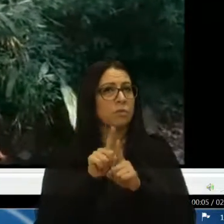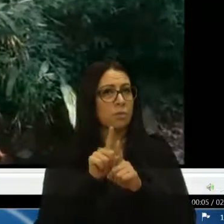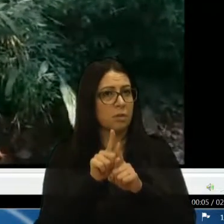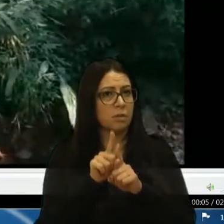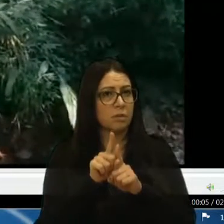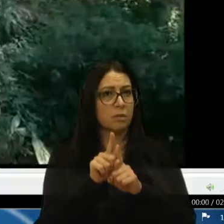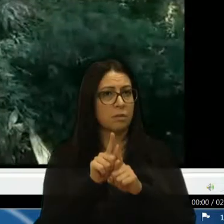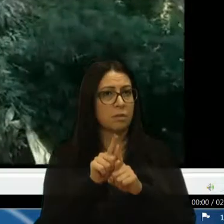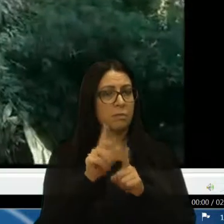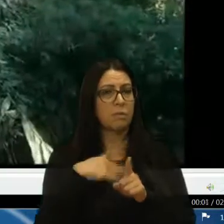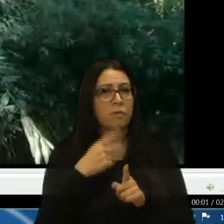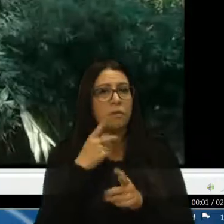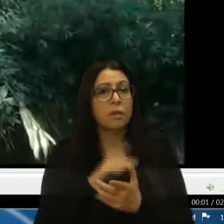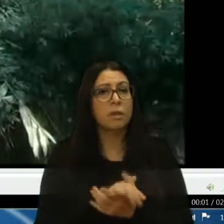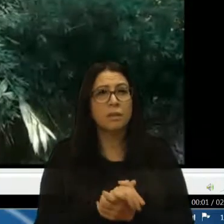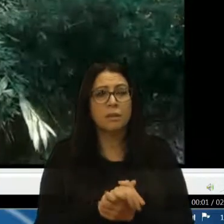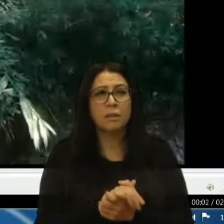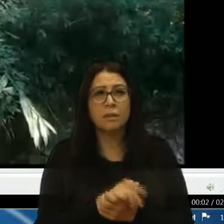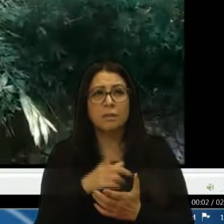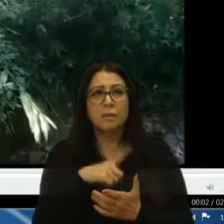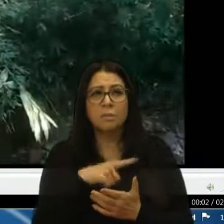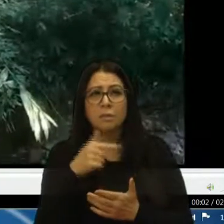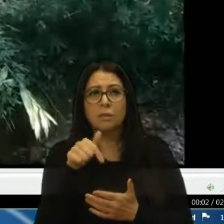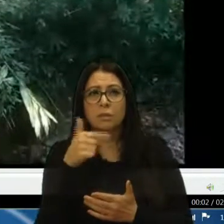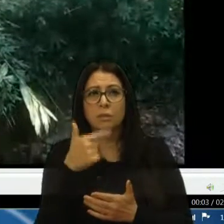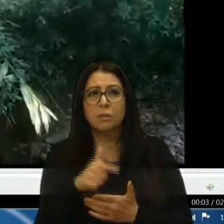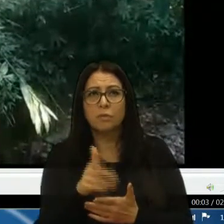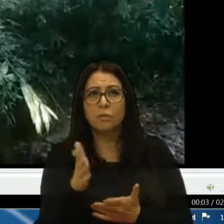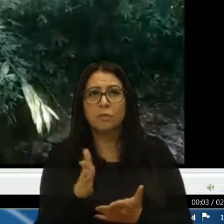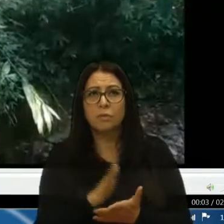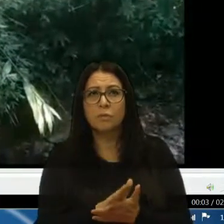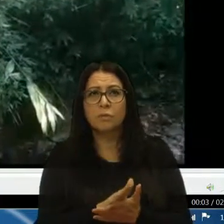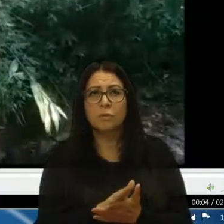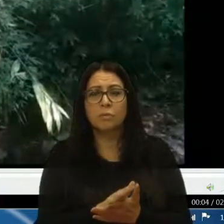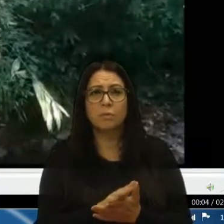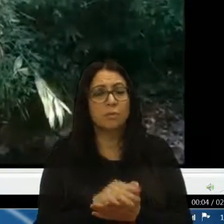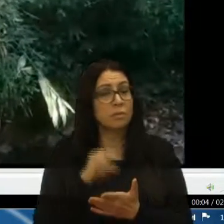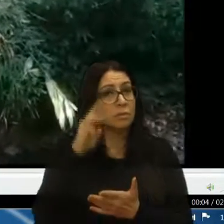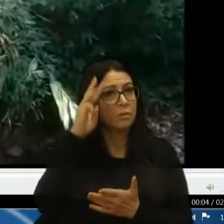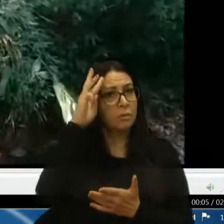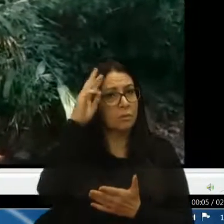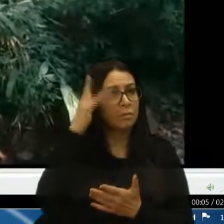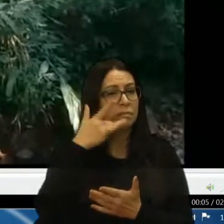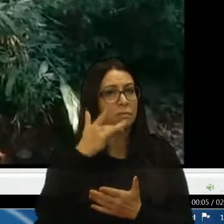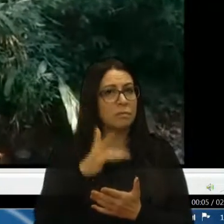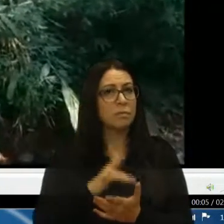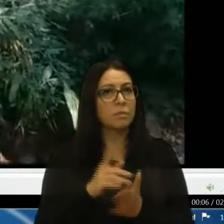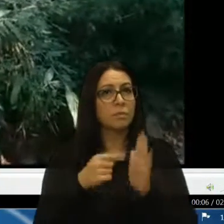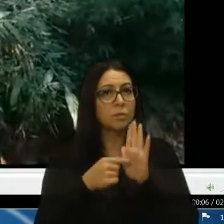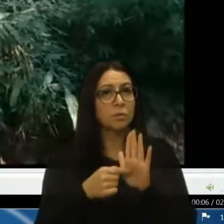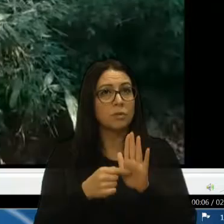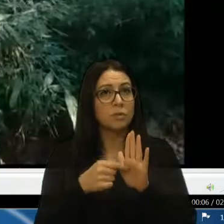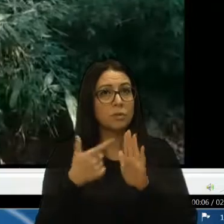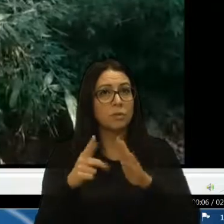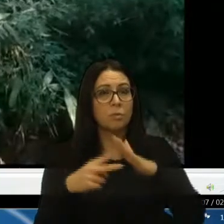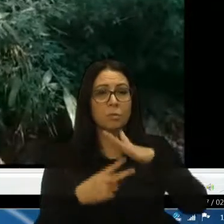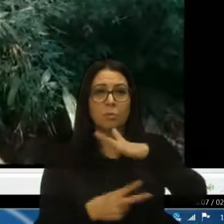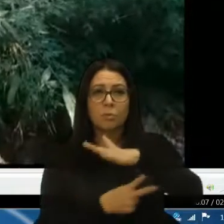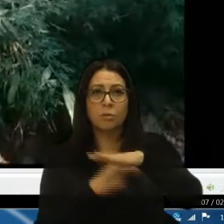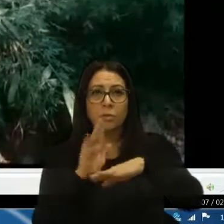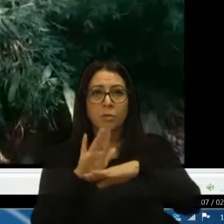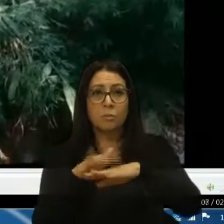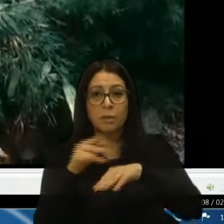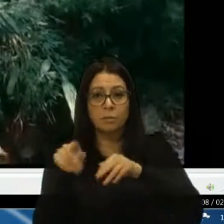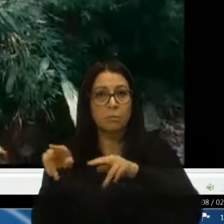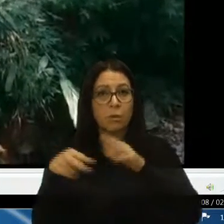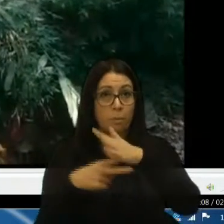a minha fala, aí. Estamos aqui, mais uma vez, hoje, uma terça-feira, tarde, mostrando, mais uma fonte, do nosso interior,